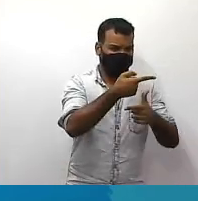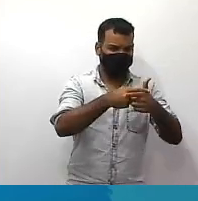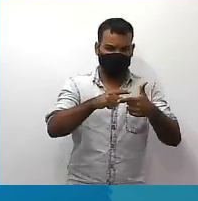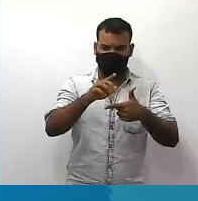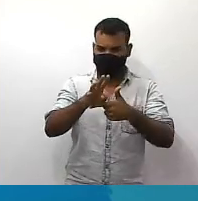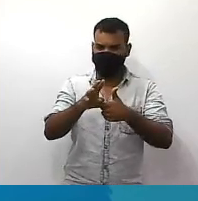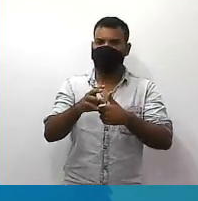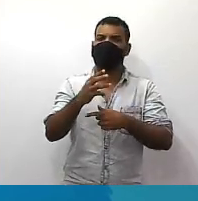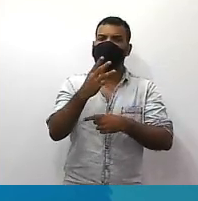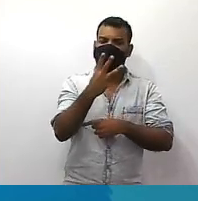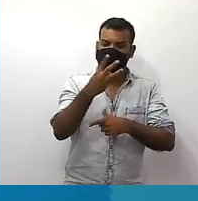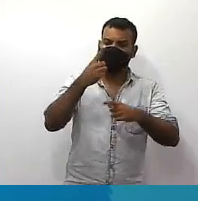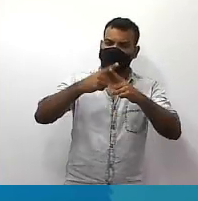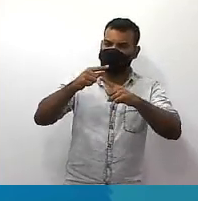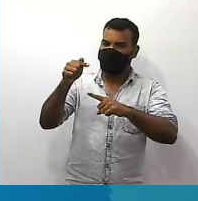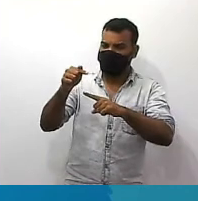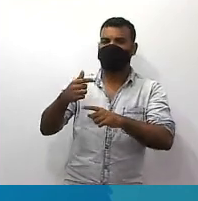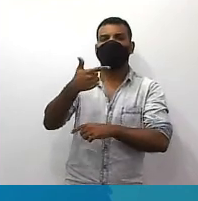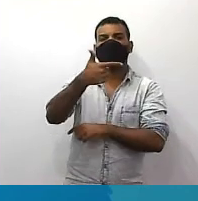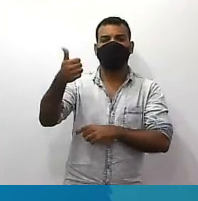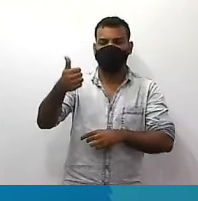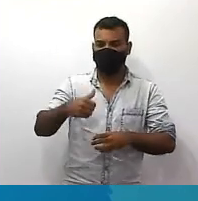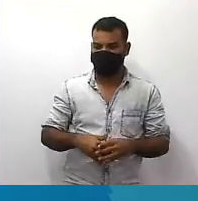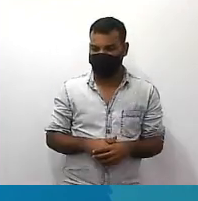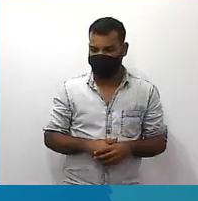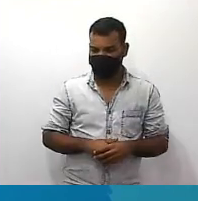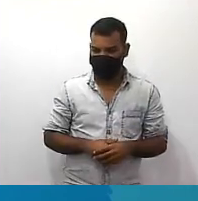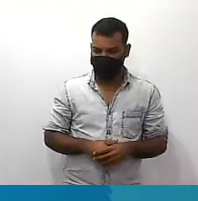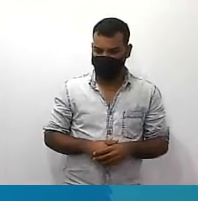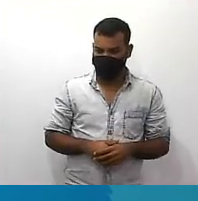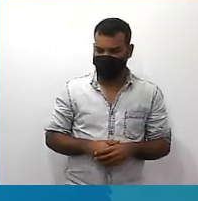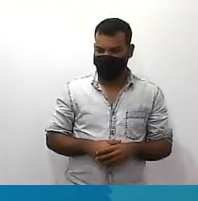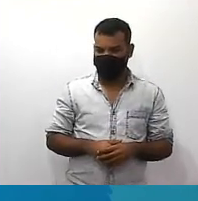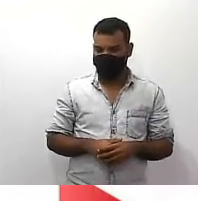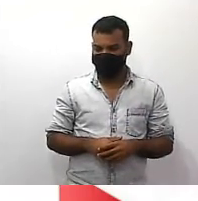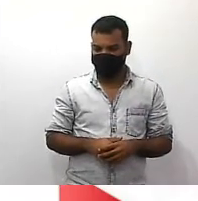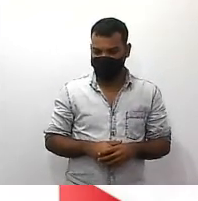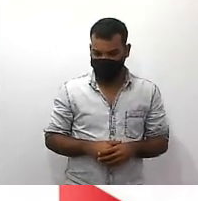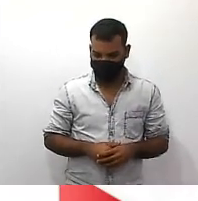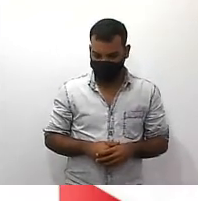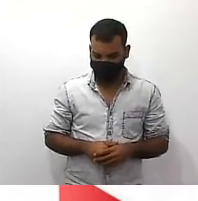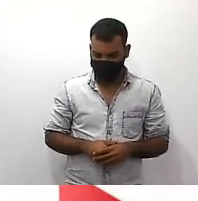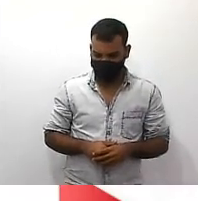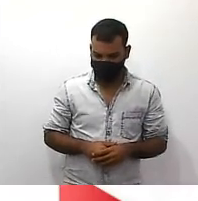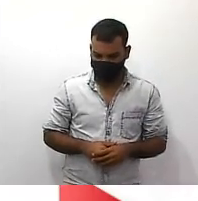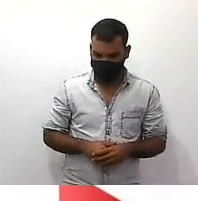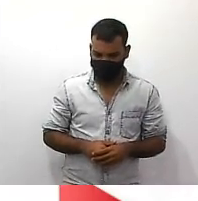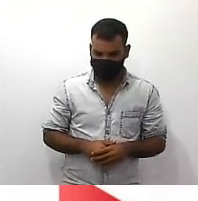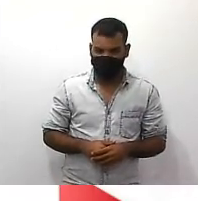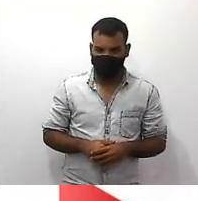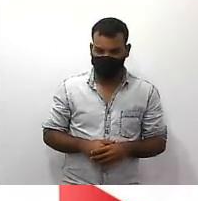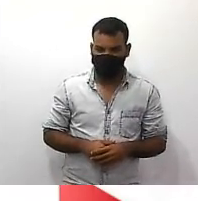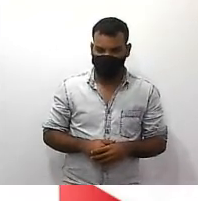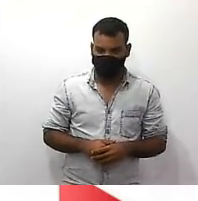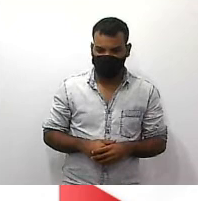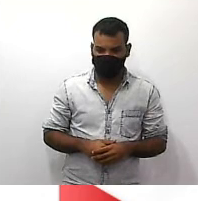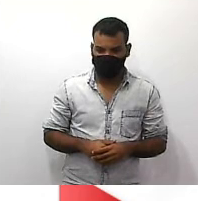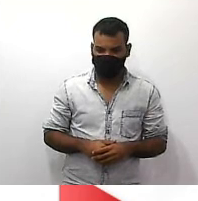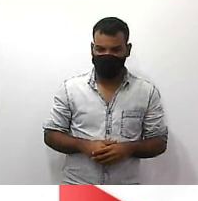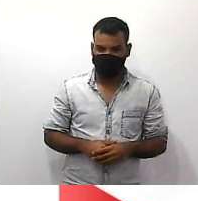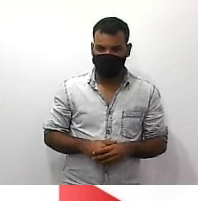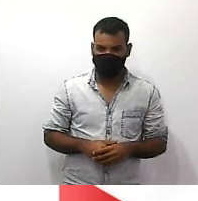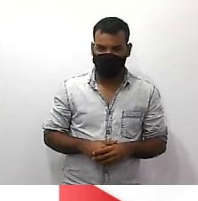21 fechou comigo? tá tranquilo? então vamos lá resultado 21 agora veja